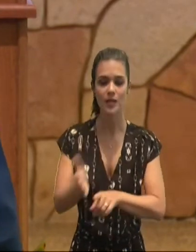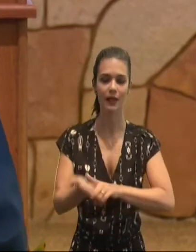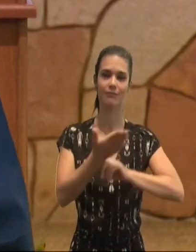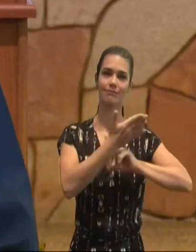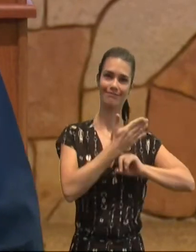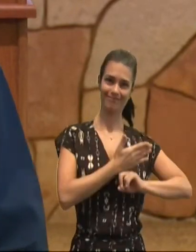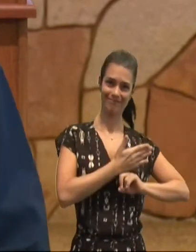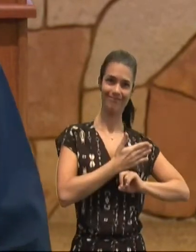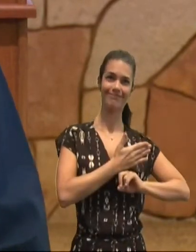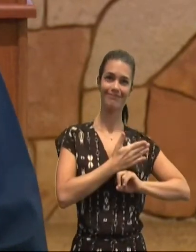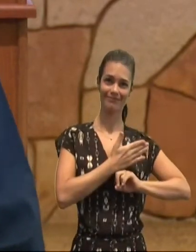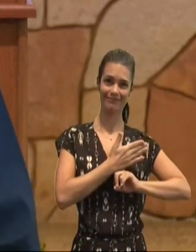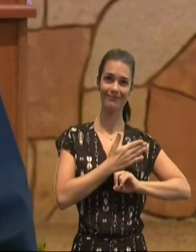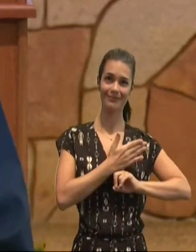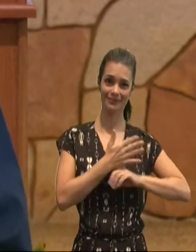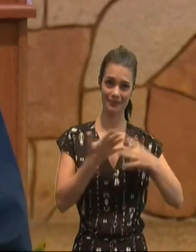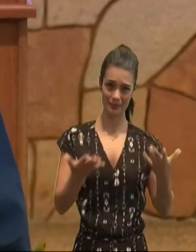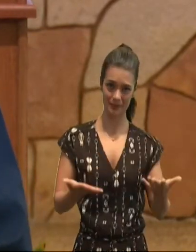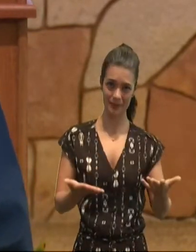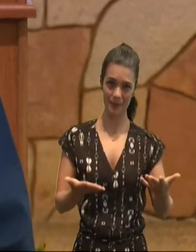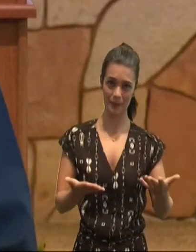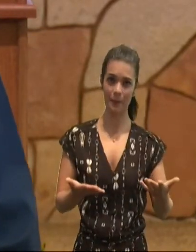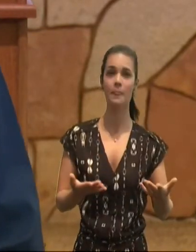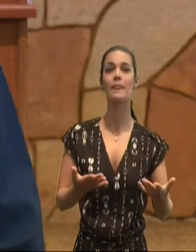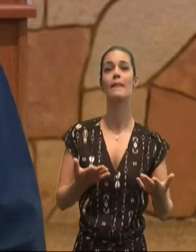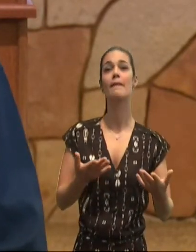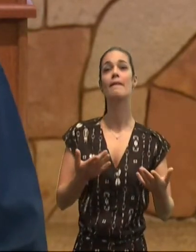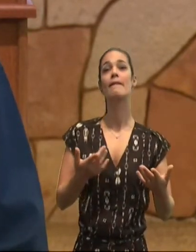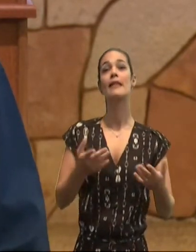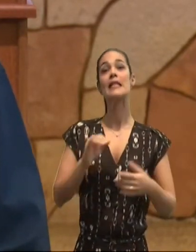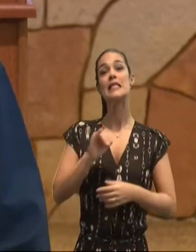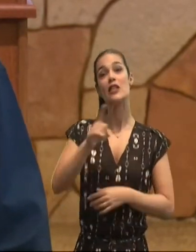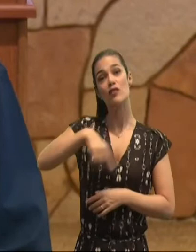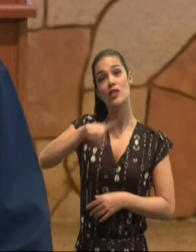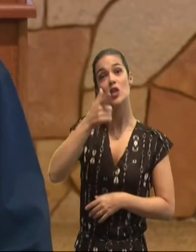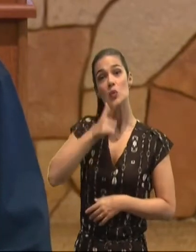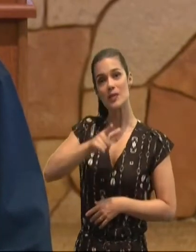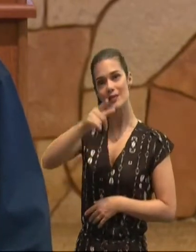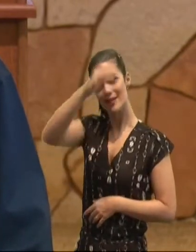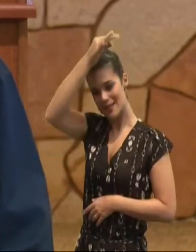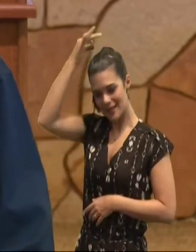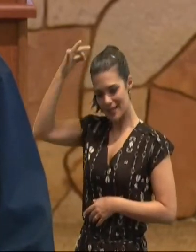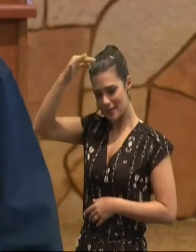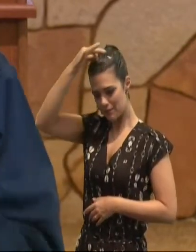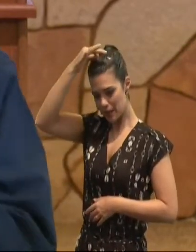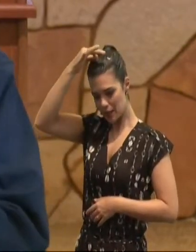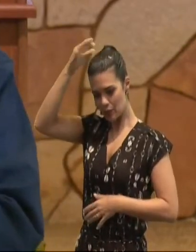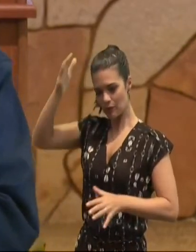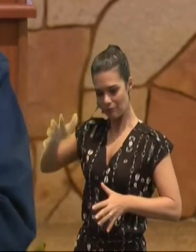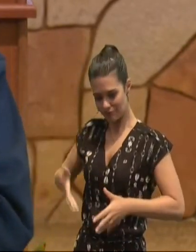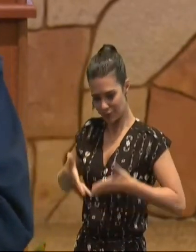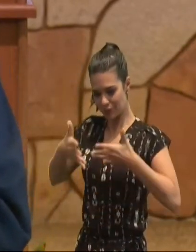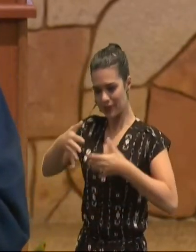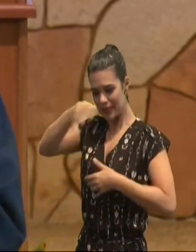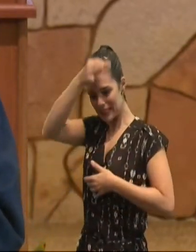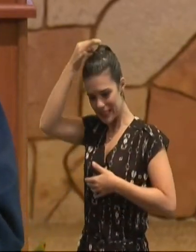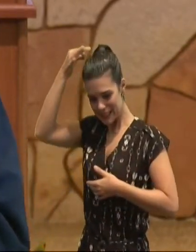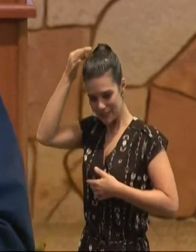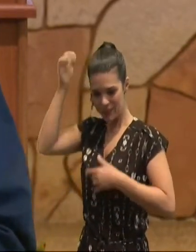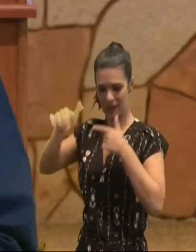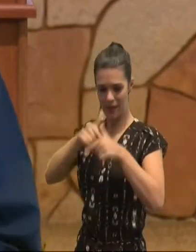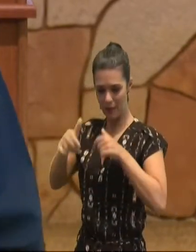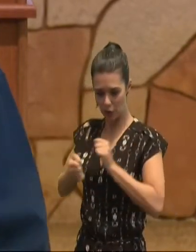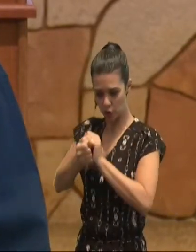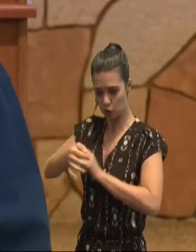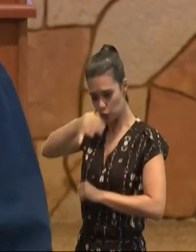o que semeia, para o espírito, do espírito, colherá, a vida, eterna, por isso, não nos cansemos, de